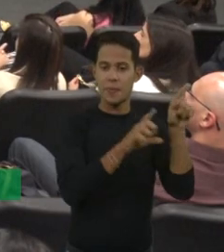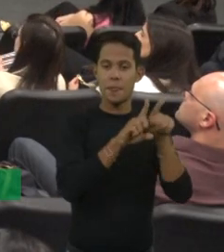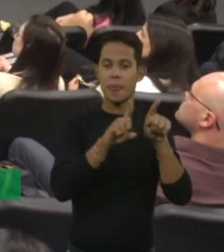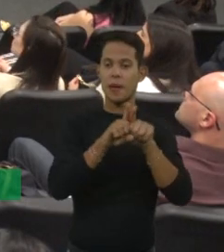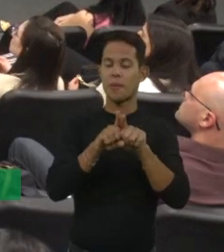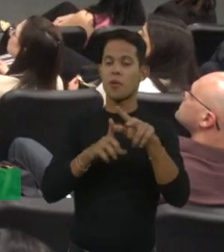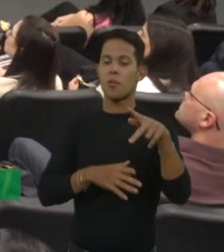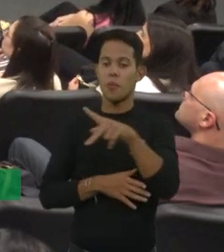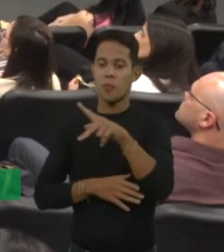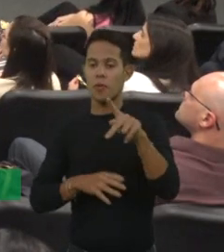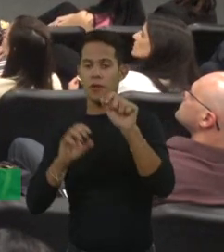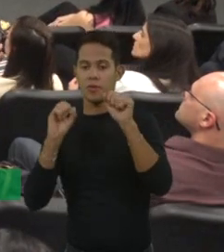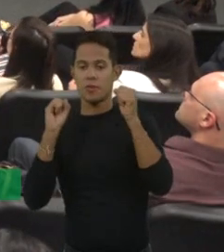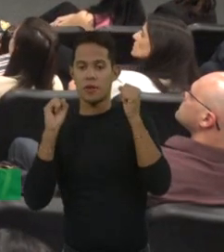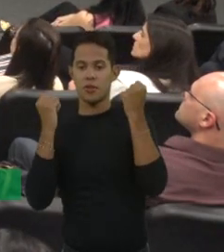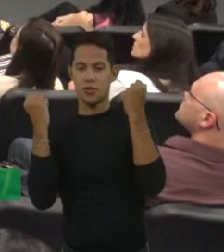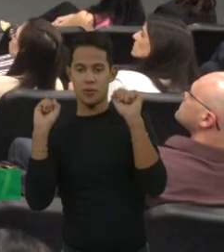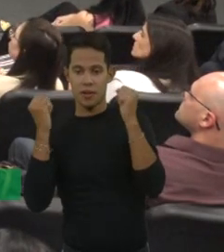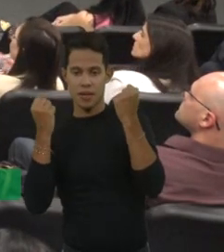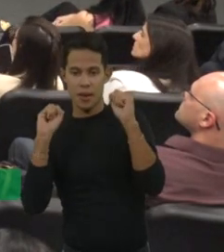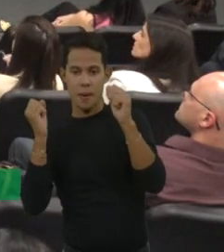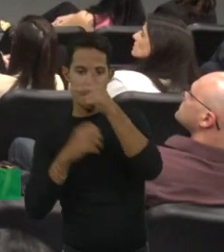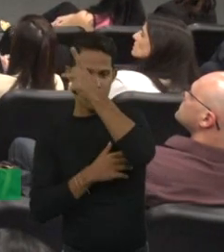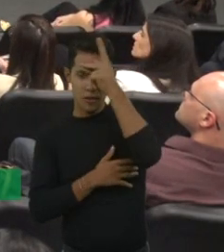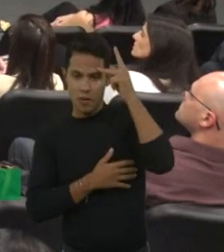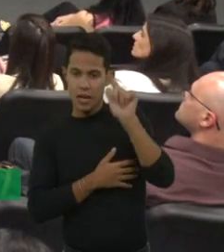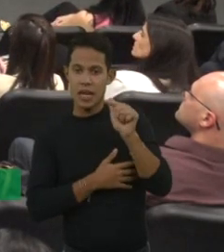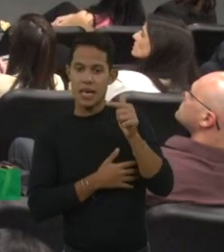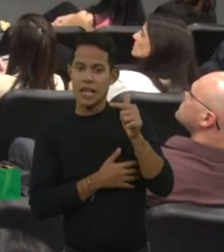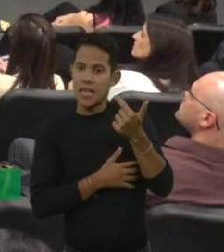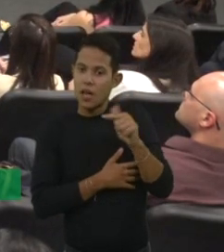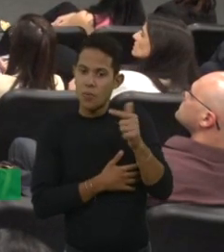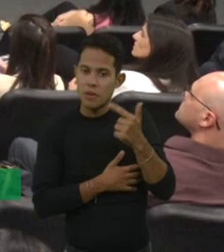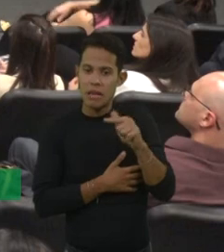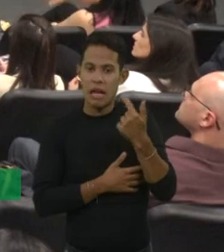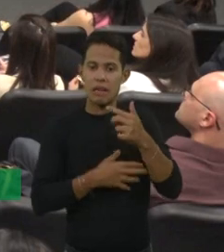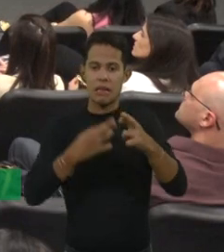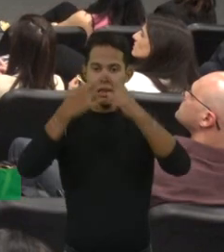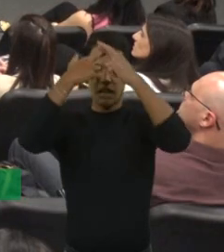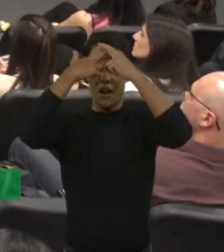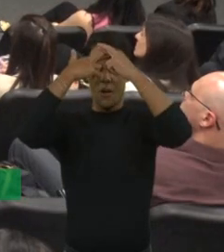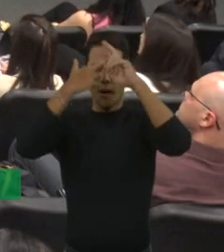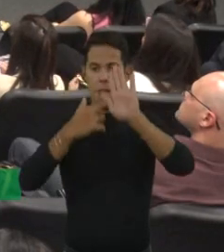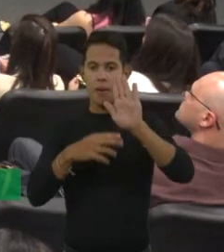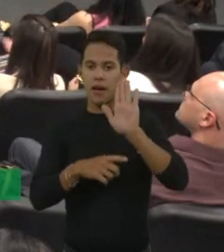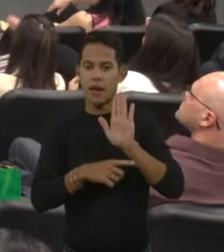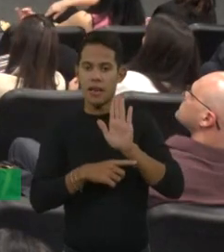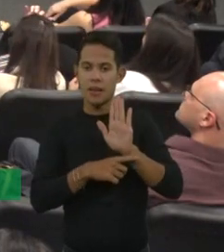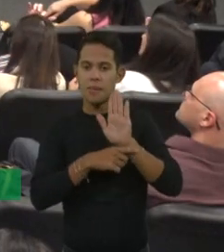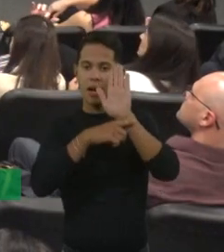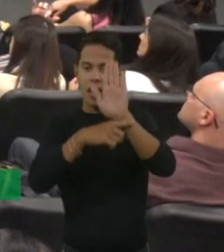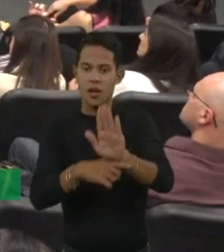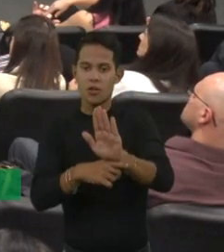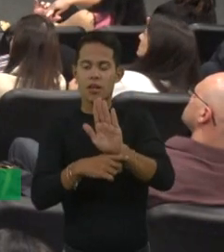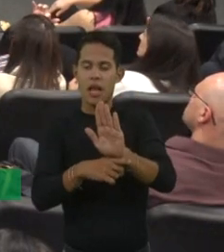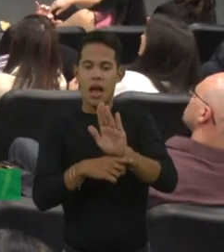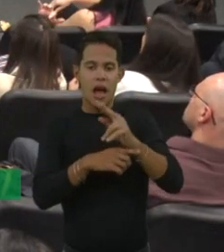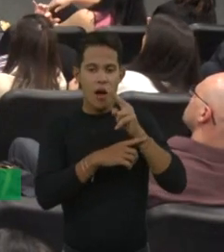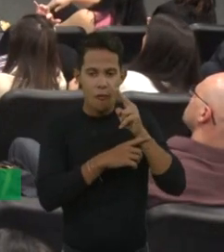os pacientes que não têm sequelas articulares, mas para fortalecimento da musculatura também de todo o sistema